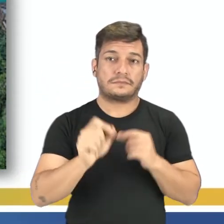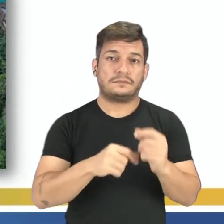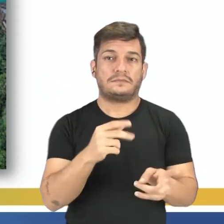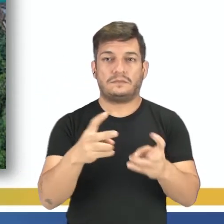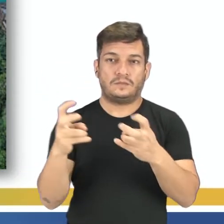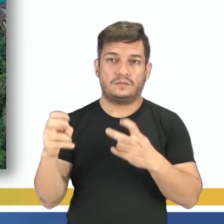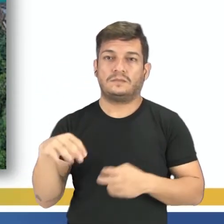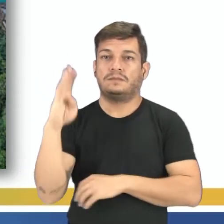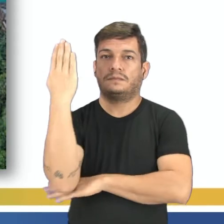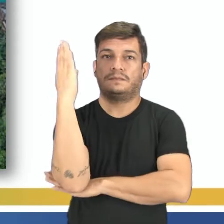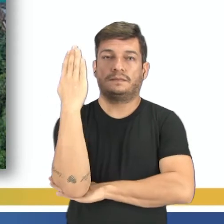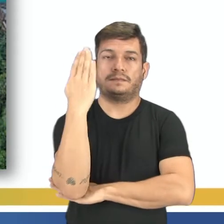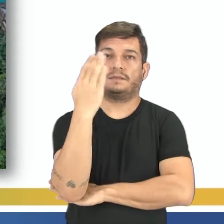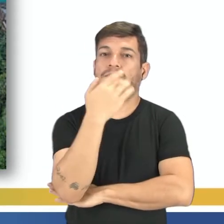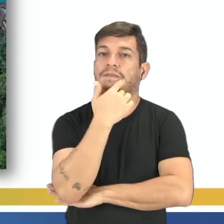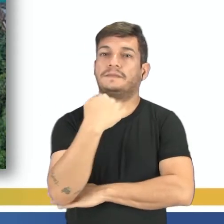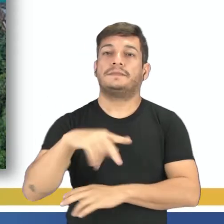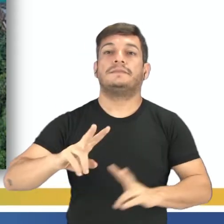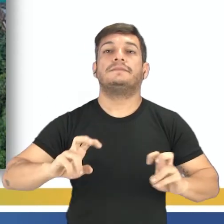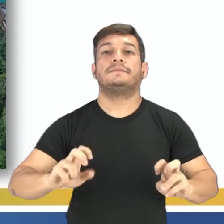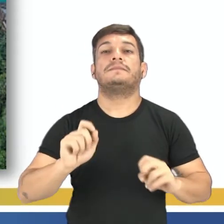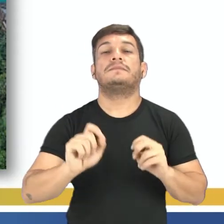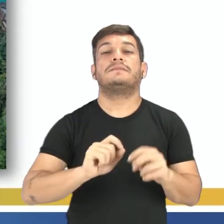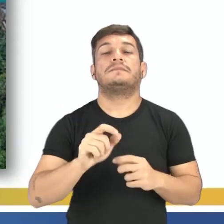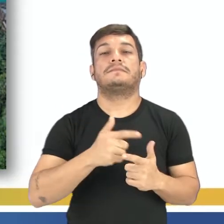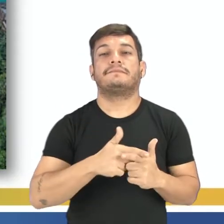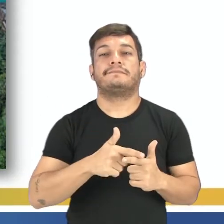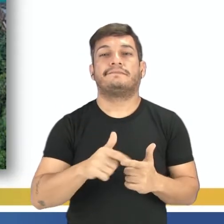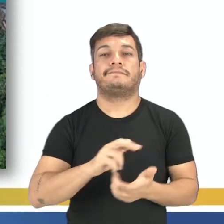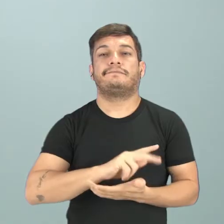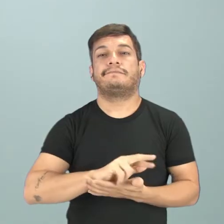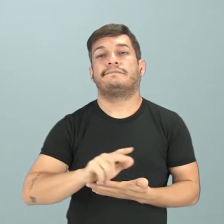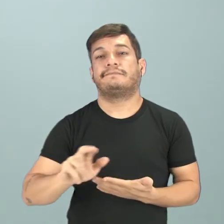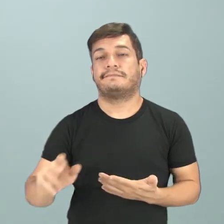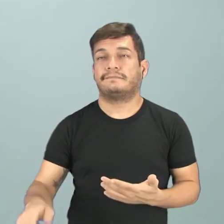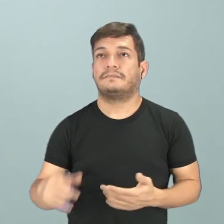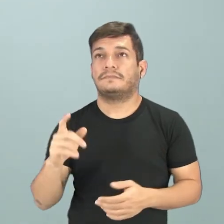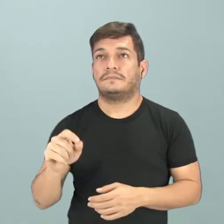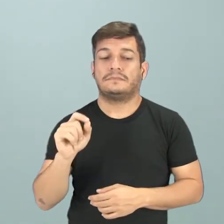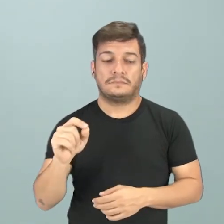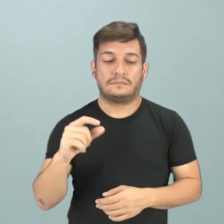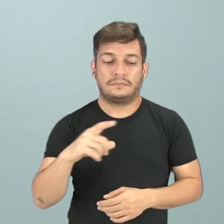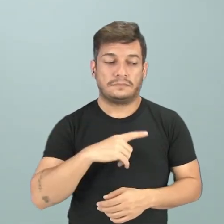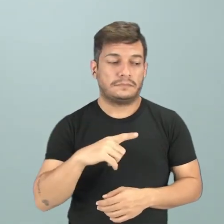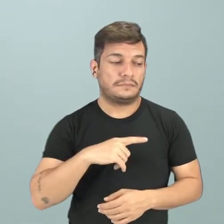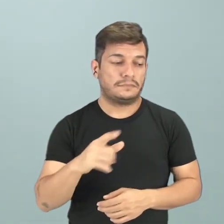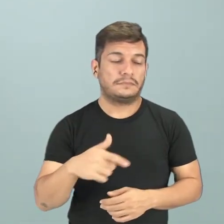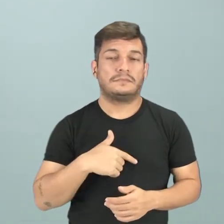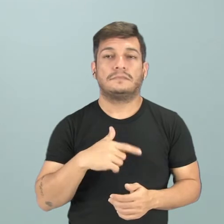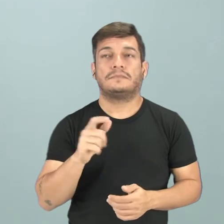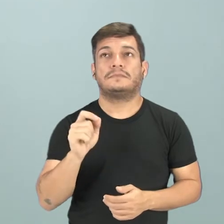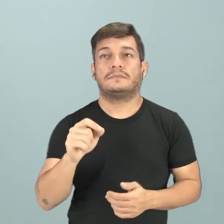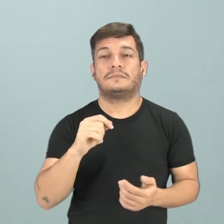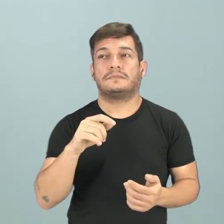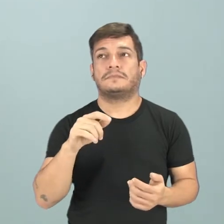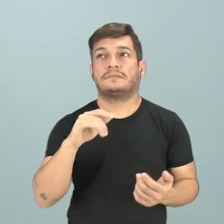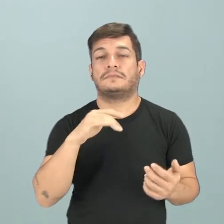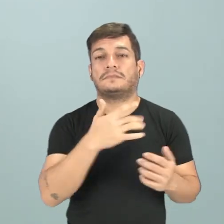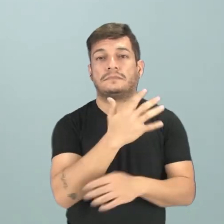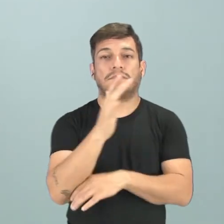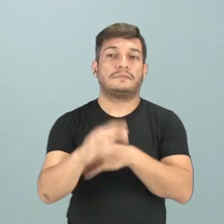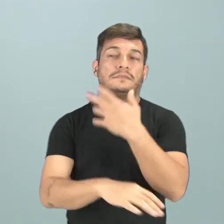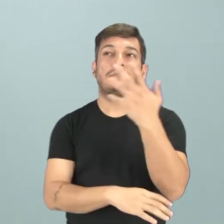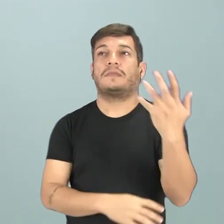extração de madeira. Então percebam, são várias as formas que há de impactar no meio